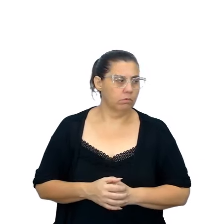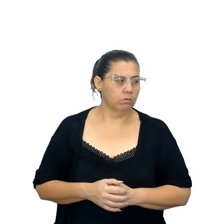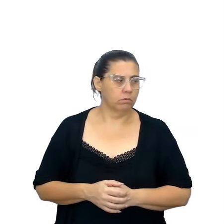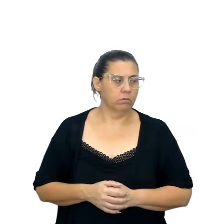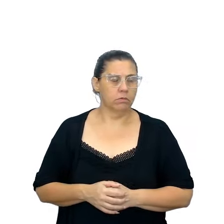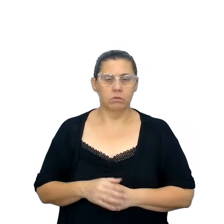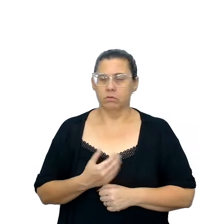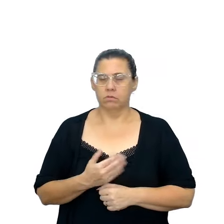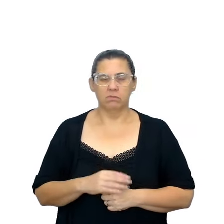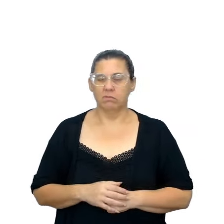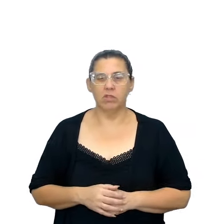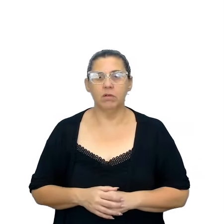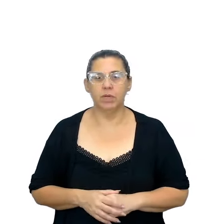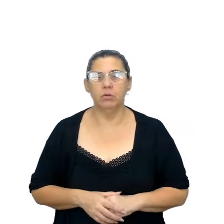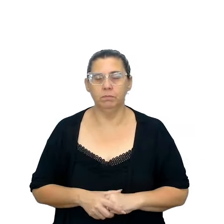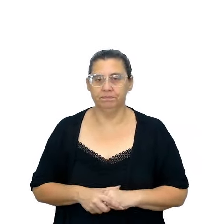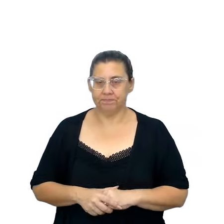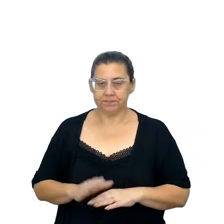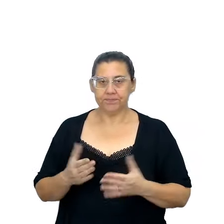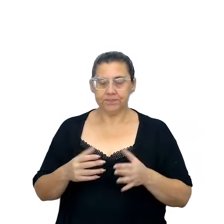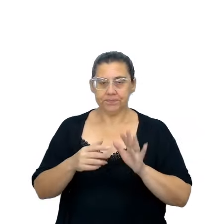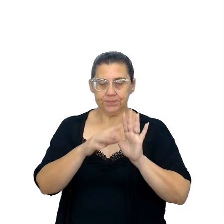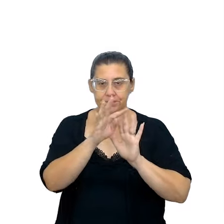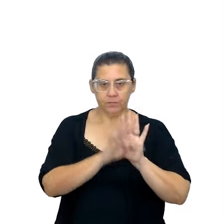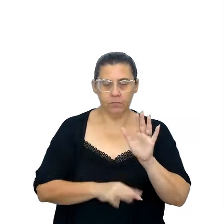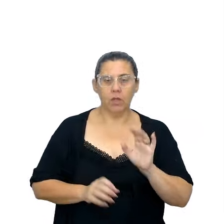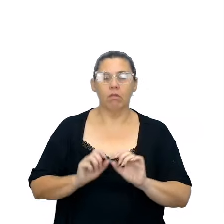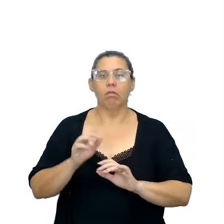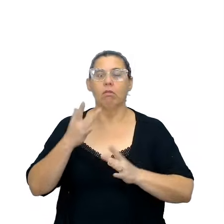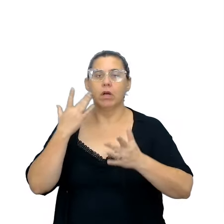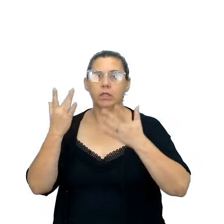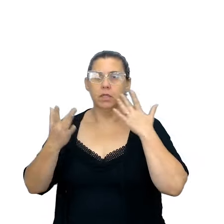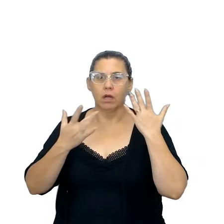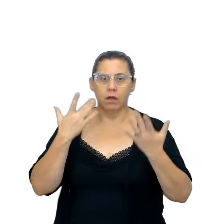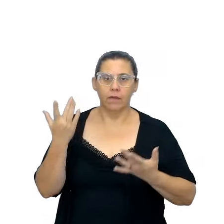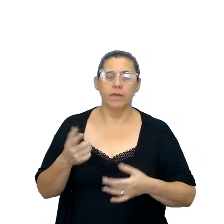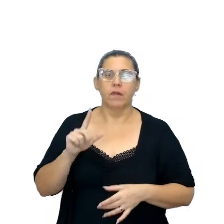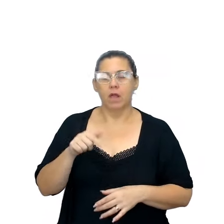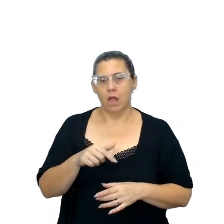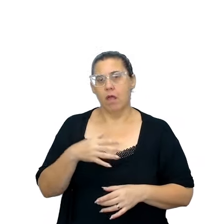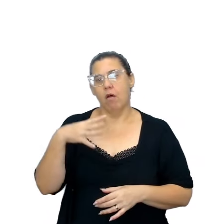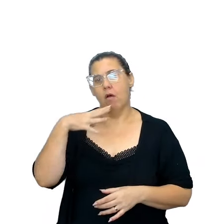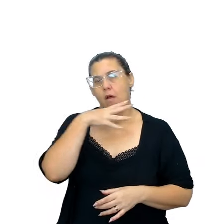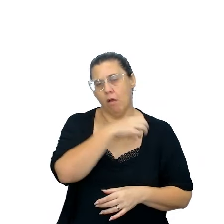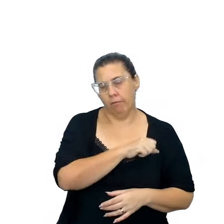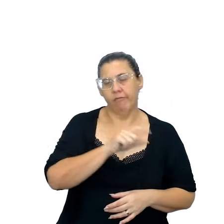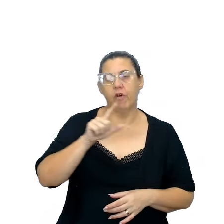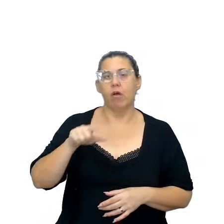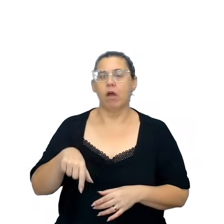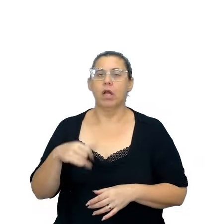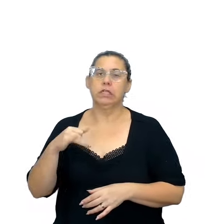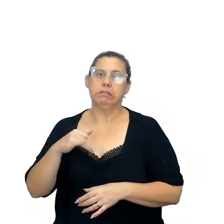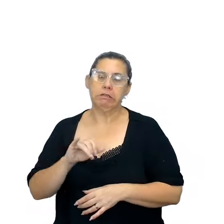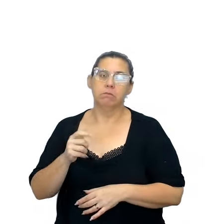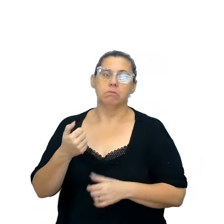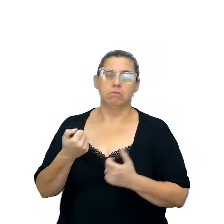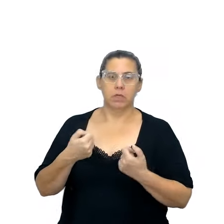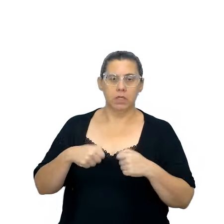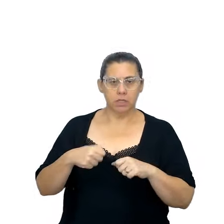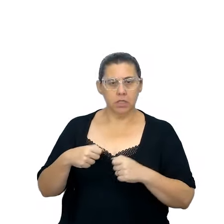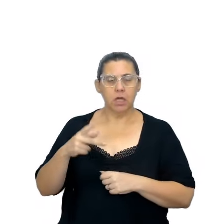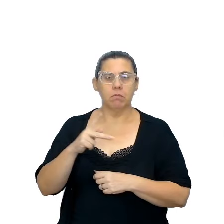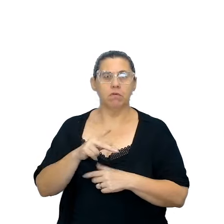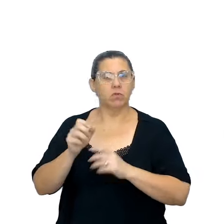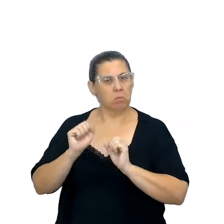teatral. Aqui explica um pouco o que é texto teatral. O texto teatral é óbvio, o professor, que se houver necessidade, o